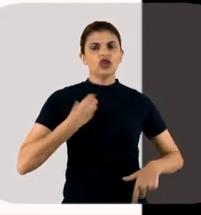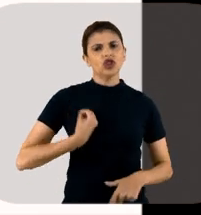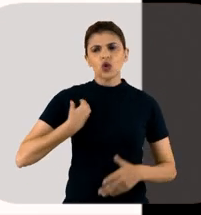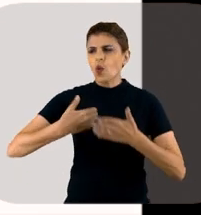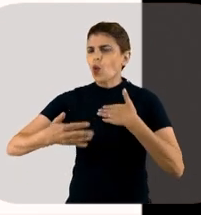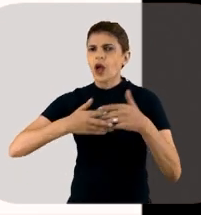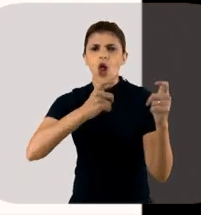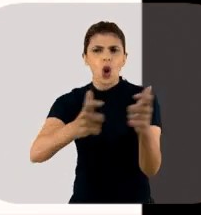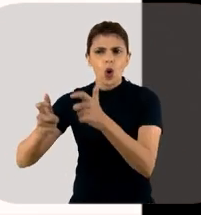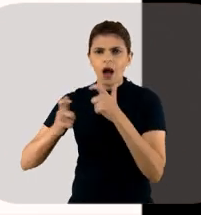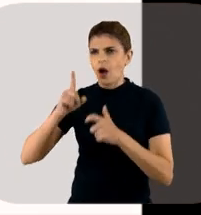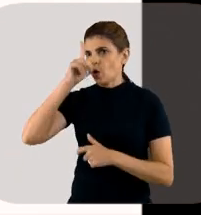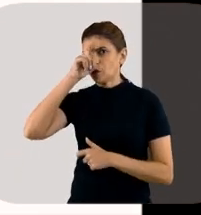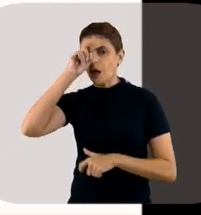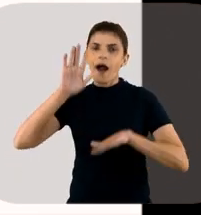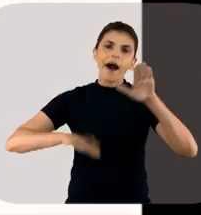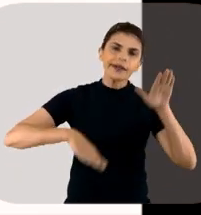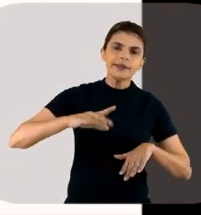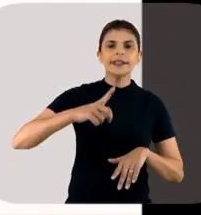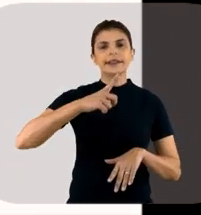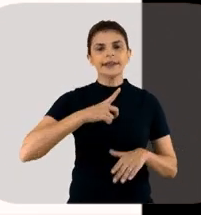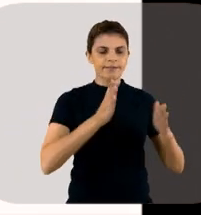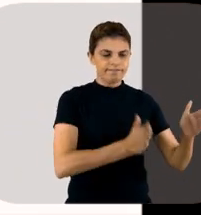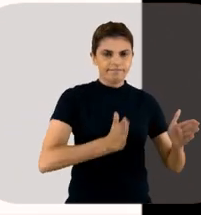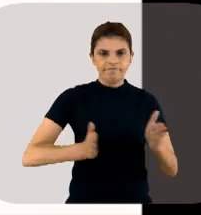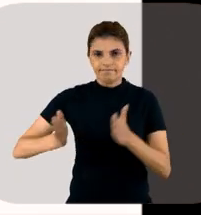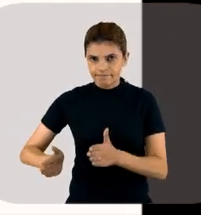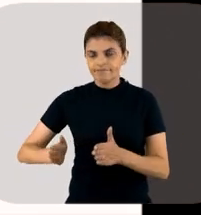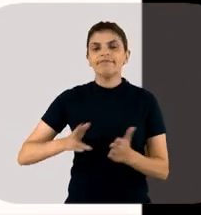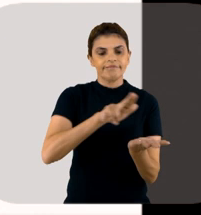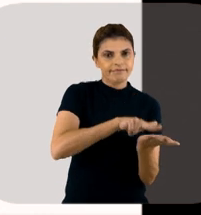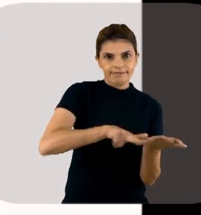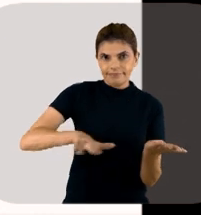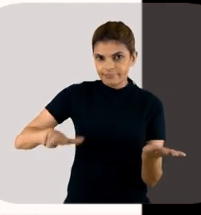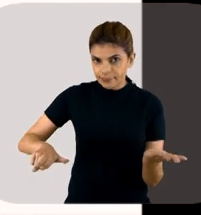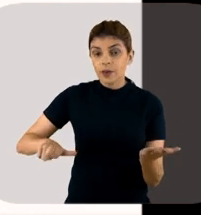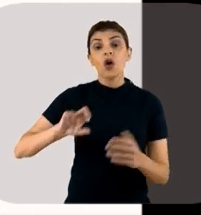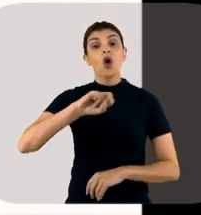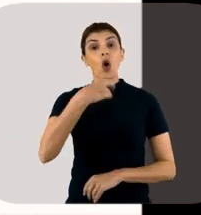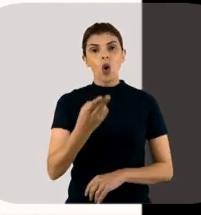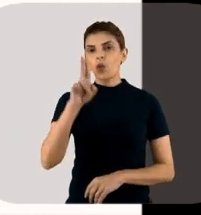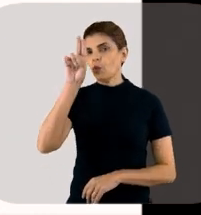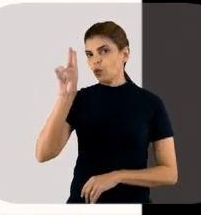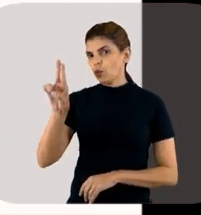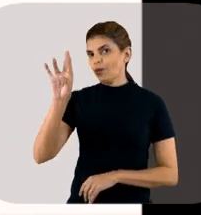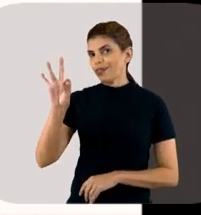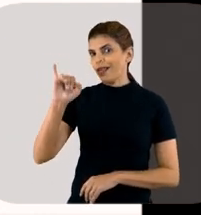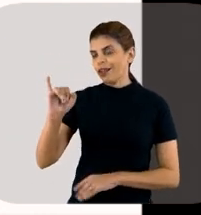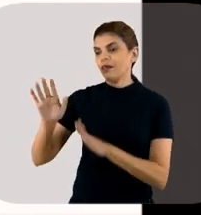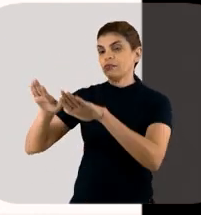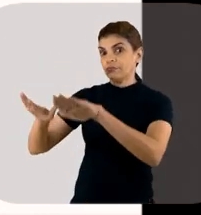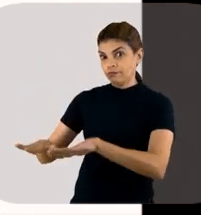ou em qualquer local do hospital, às vezes até nas enfermarias, ou mesmo dentro da UTI, é comum